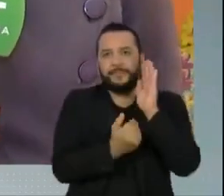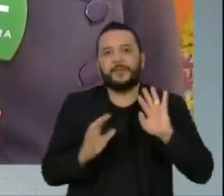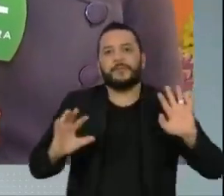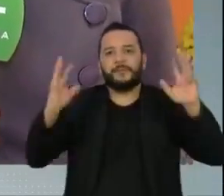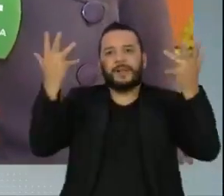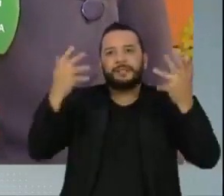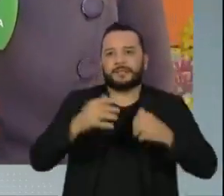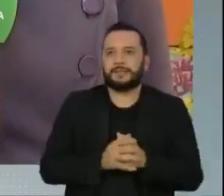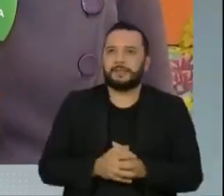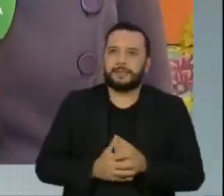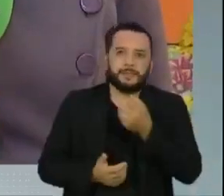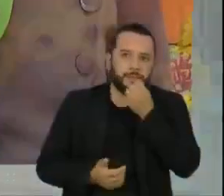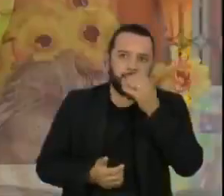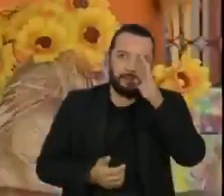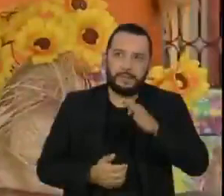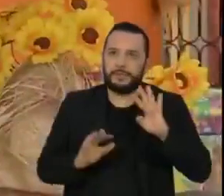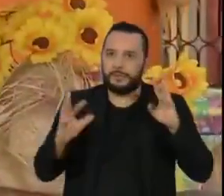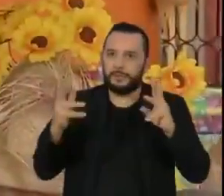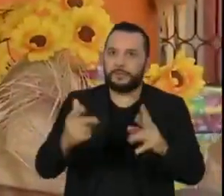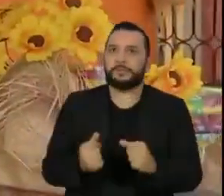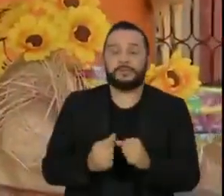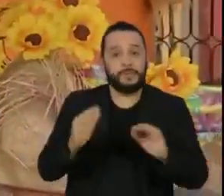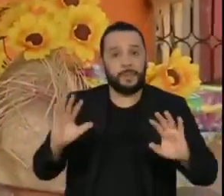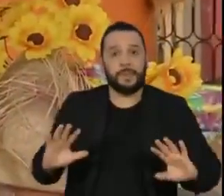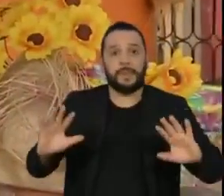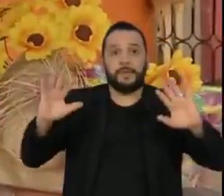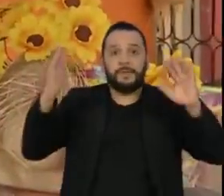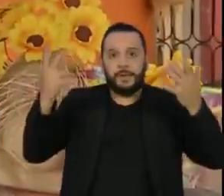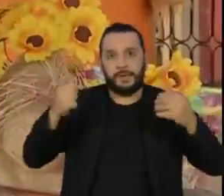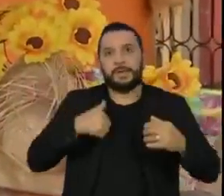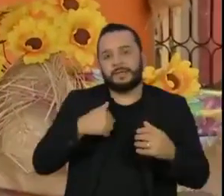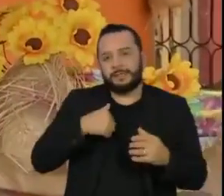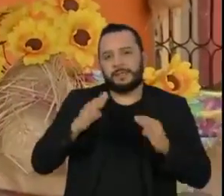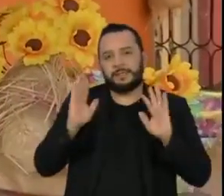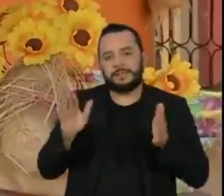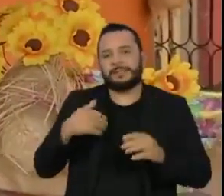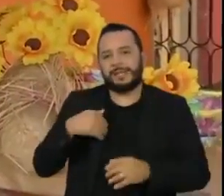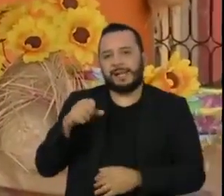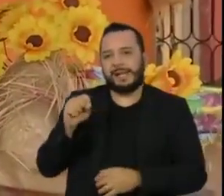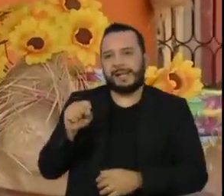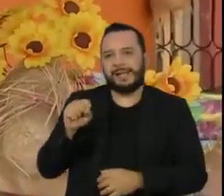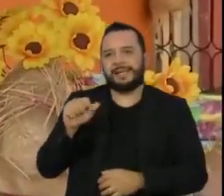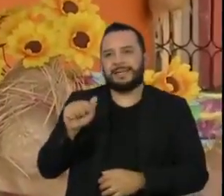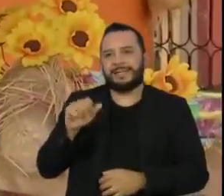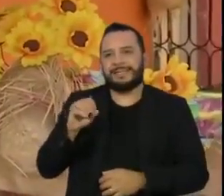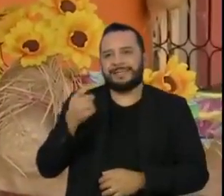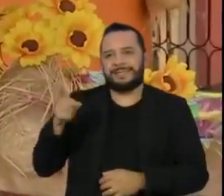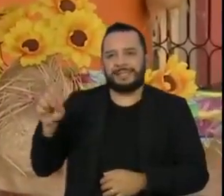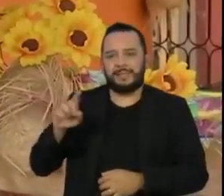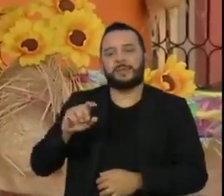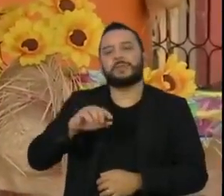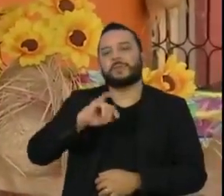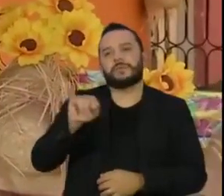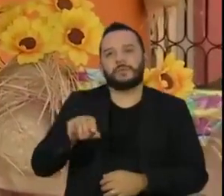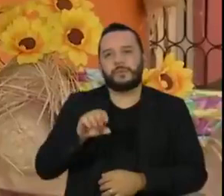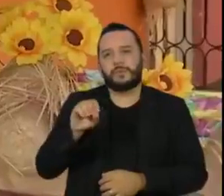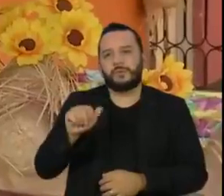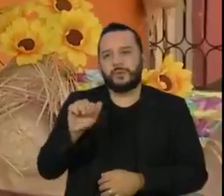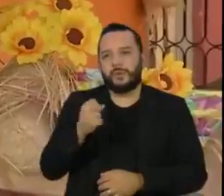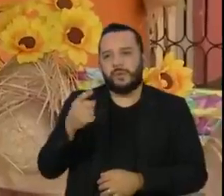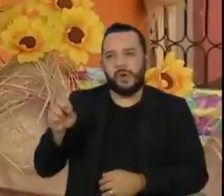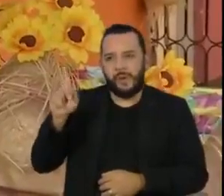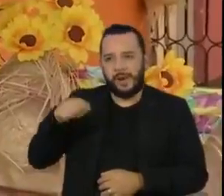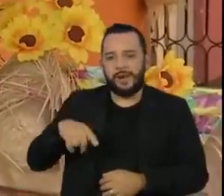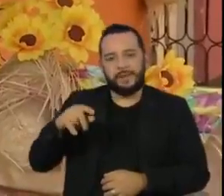Uma boa tarde a todos. Bom, essa festa com o nome de Santo Católico é um dos principais eventos de inúmeras cidades do